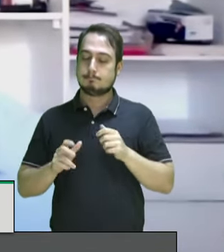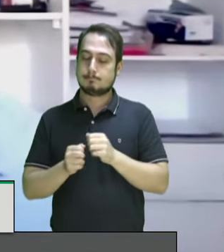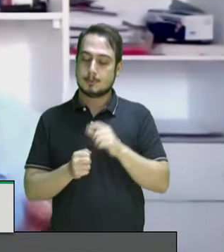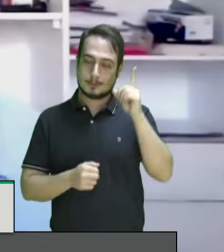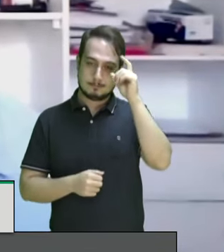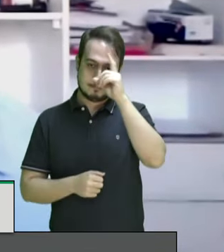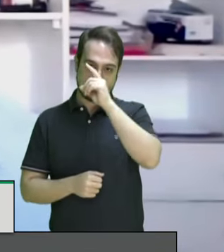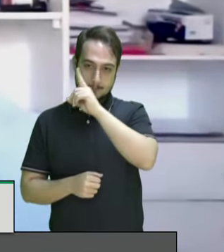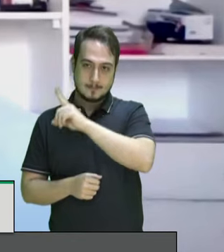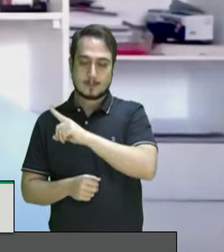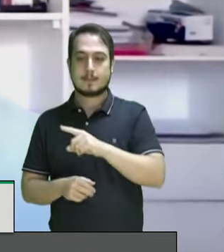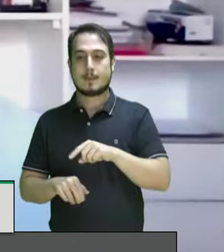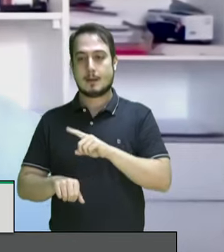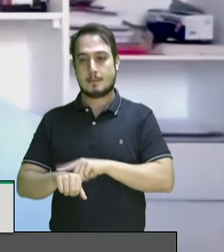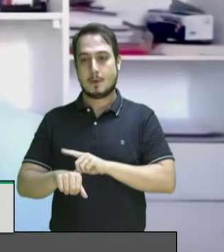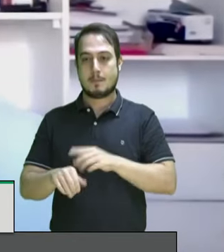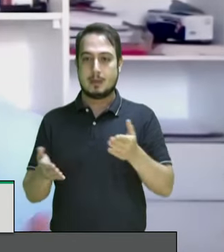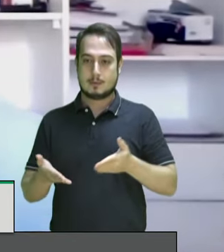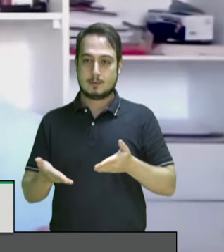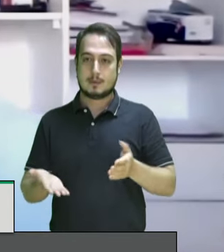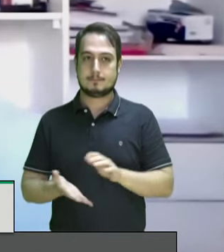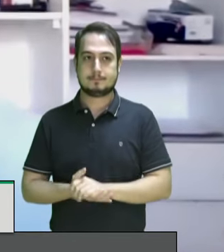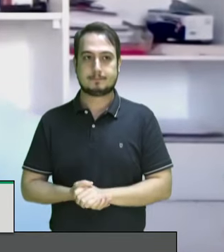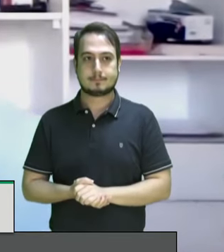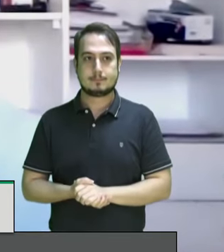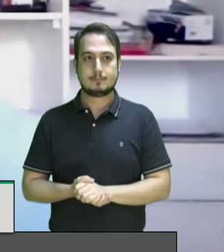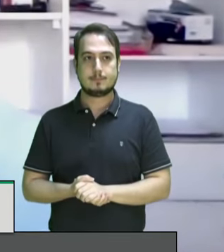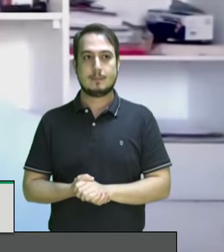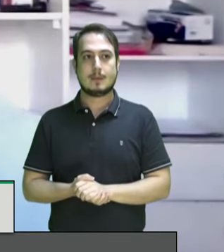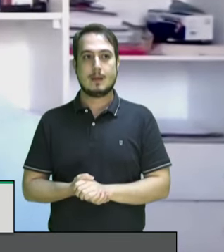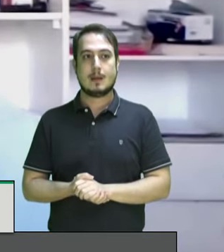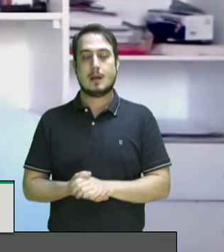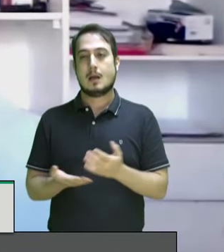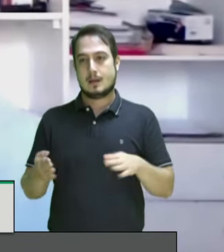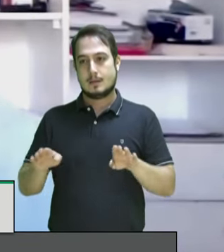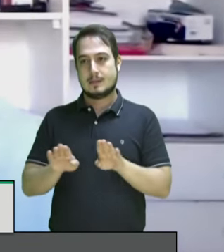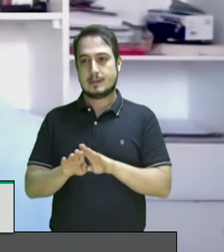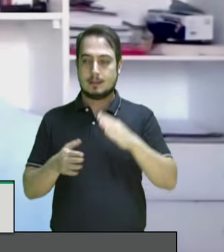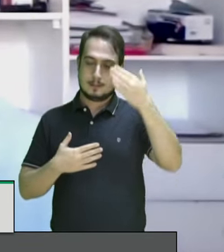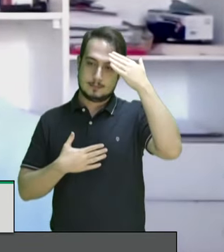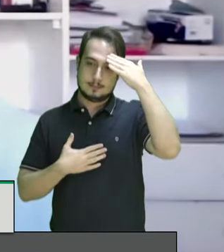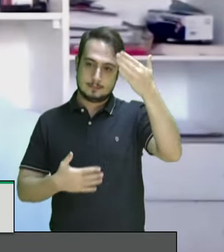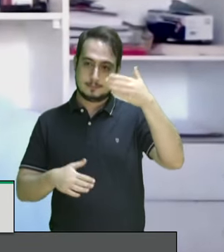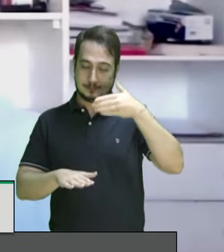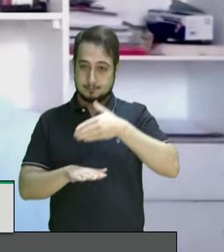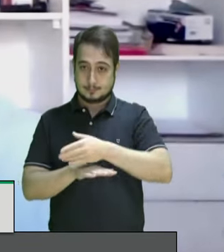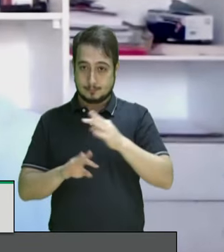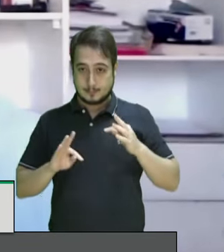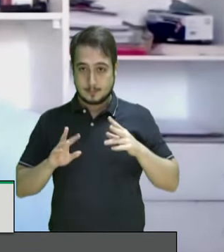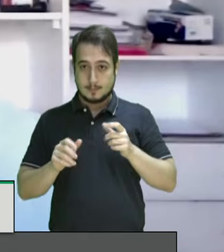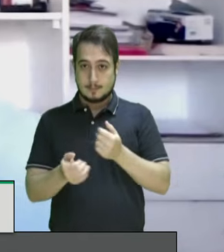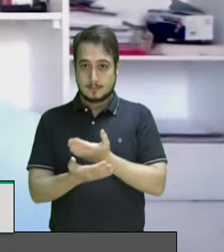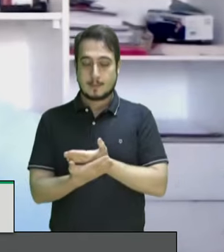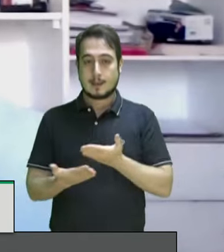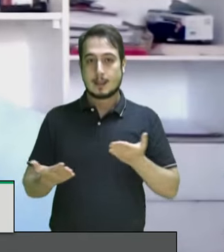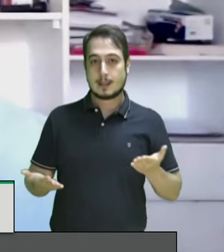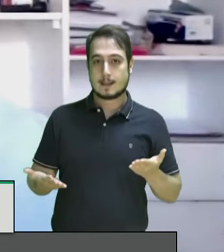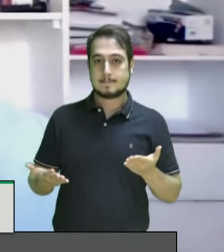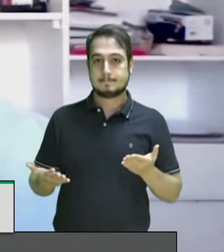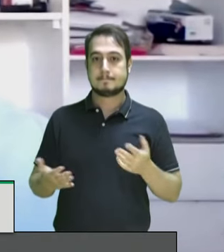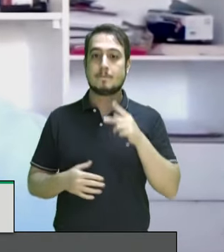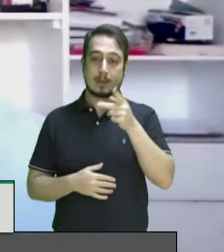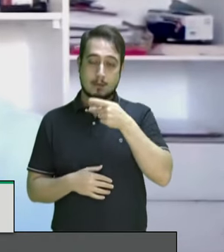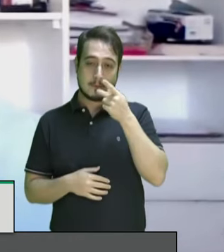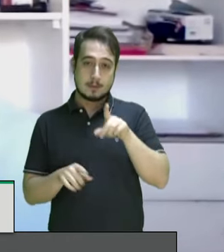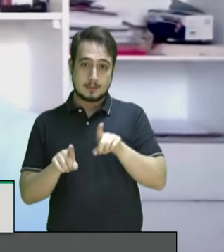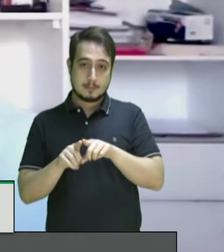sobretudo, do presente momento em nosso país. Eu termino com essas palavras, agradecendo a participação de todos e todas. Digo a